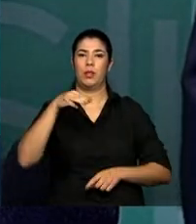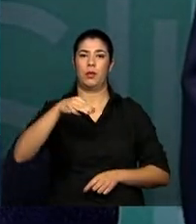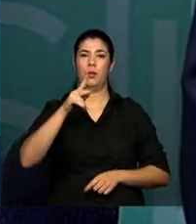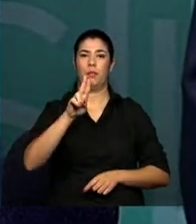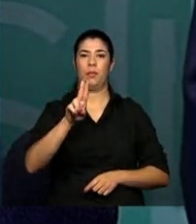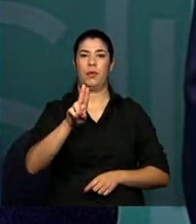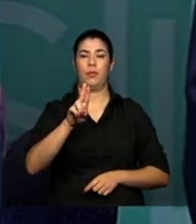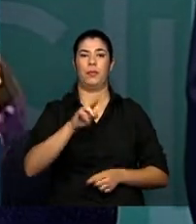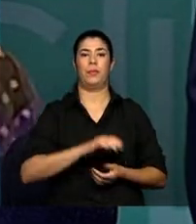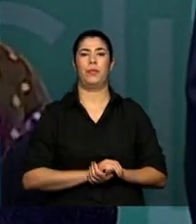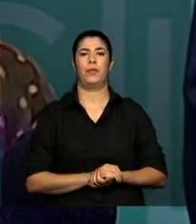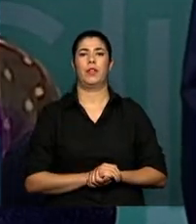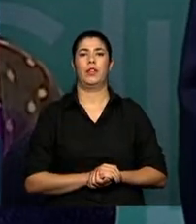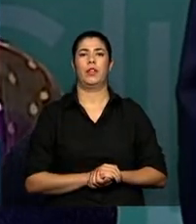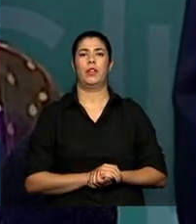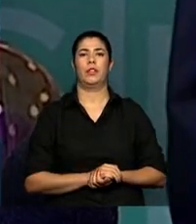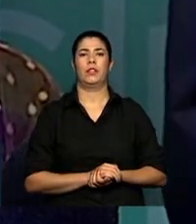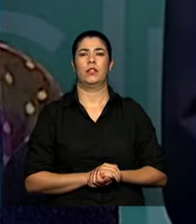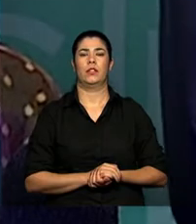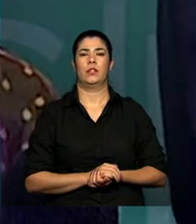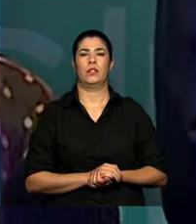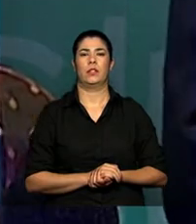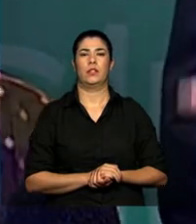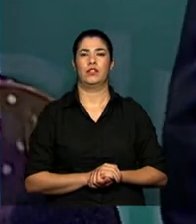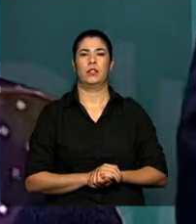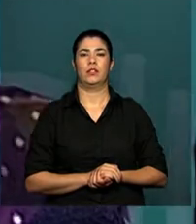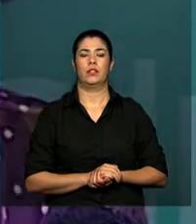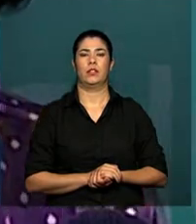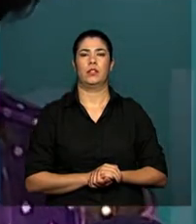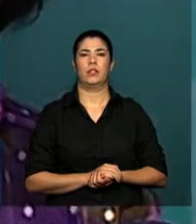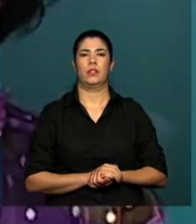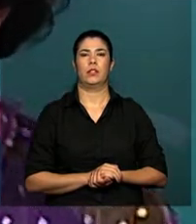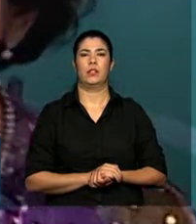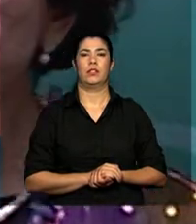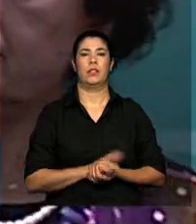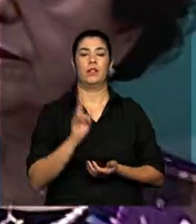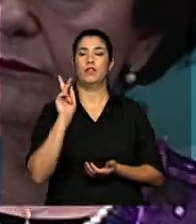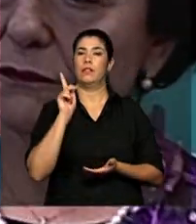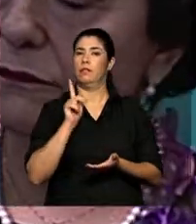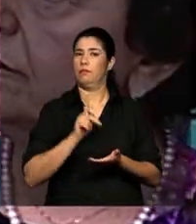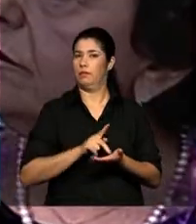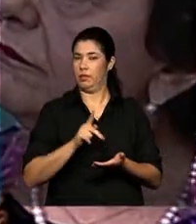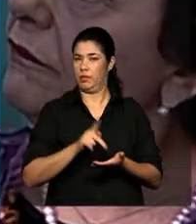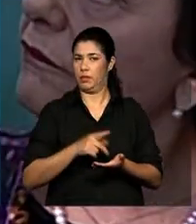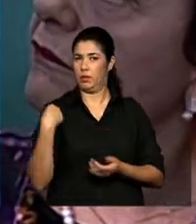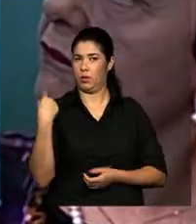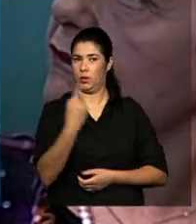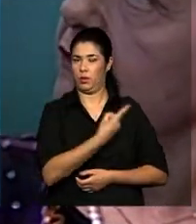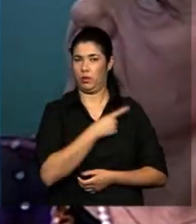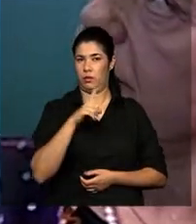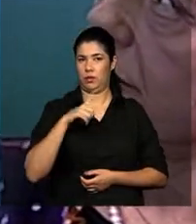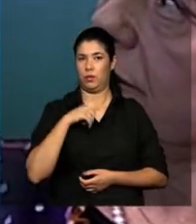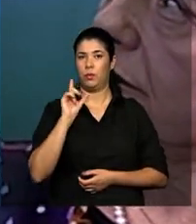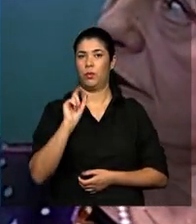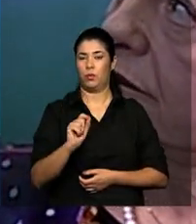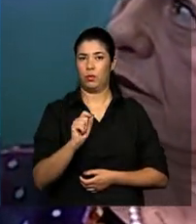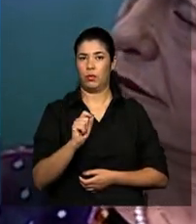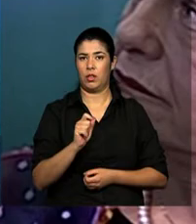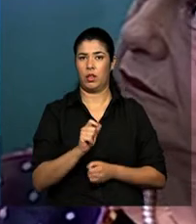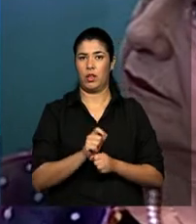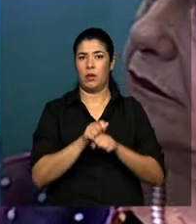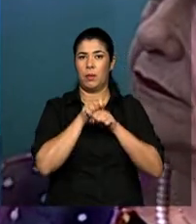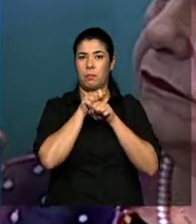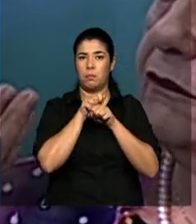Na realidade, o que nós vamos ter é uma capilaridade